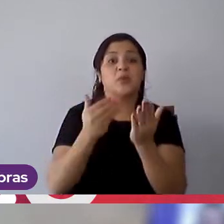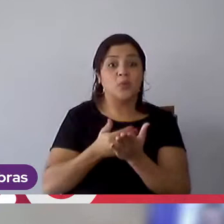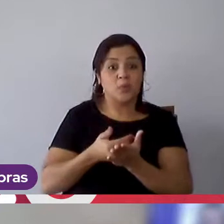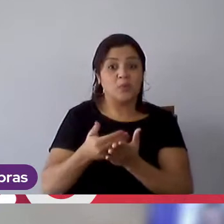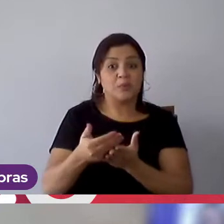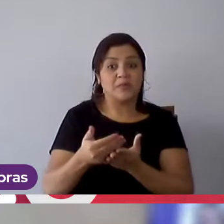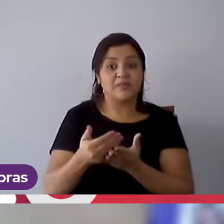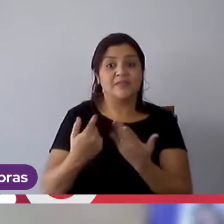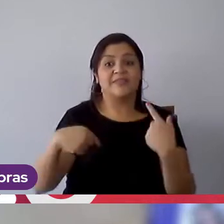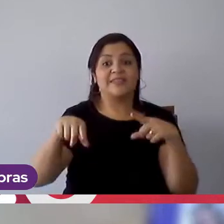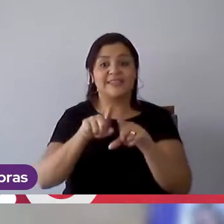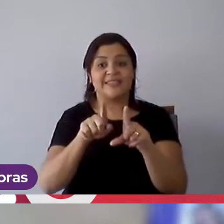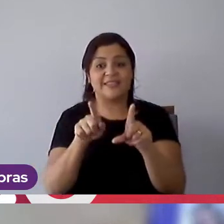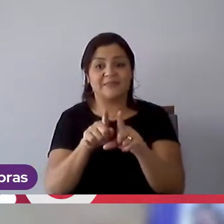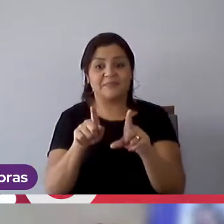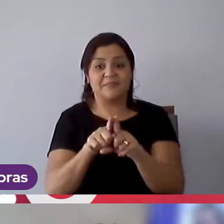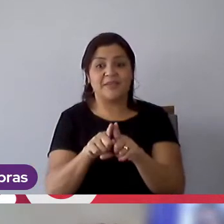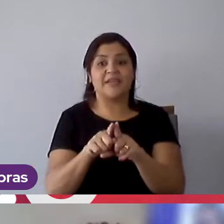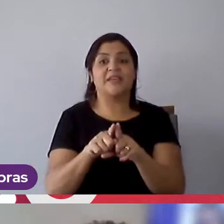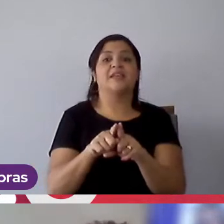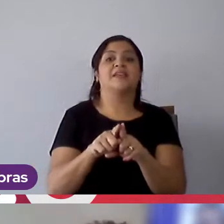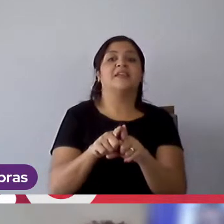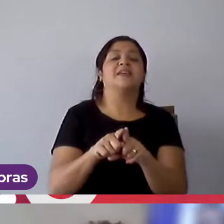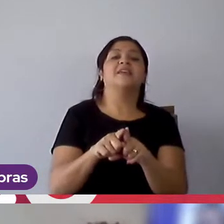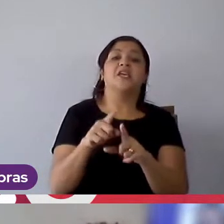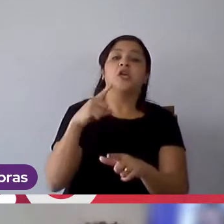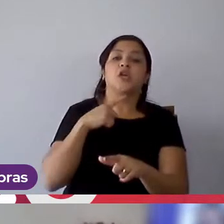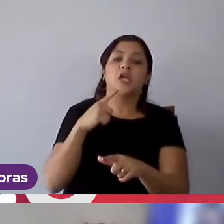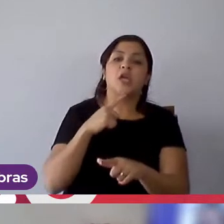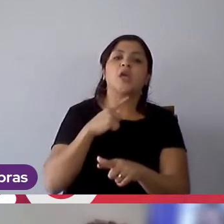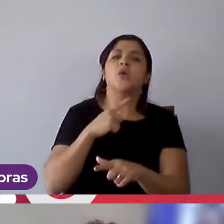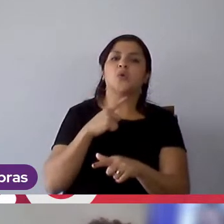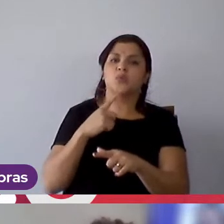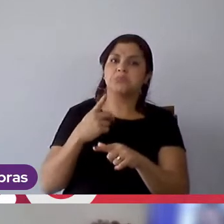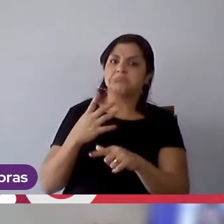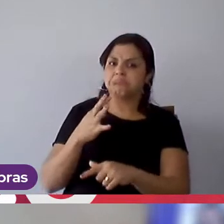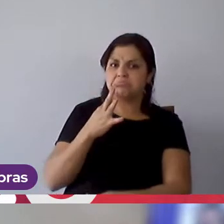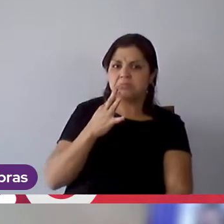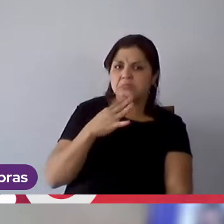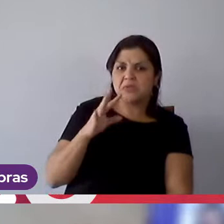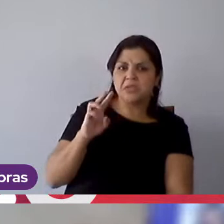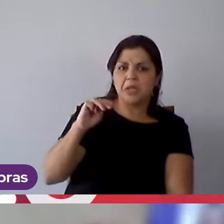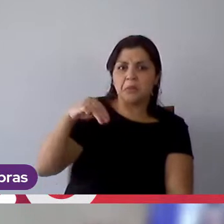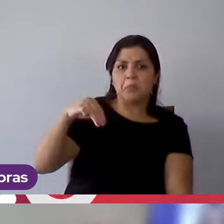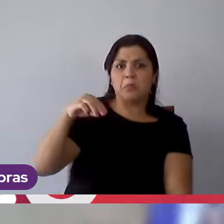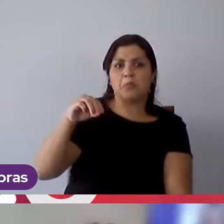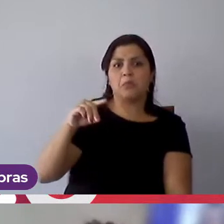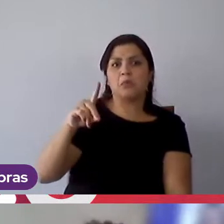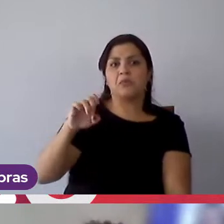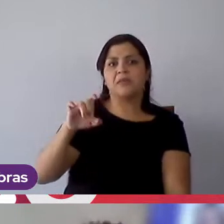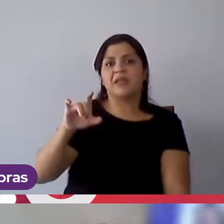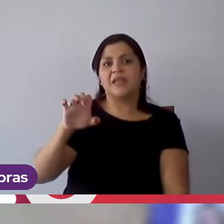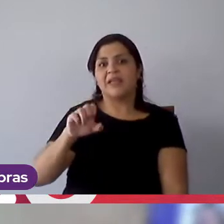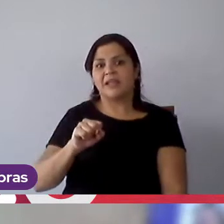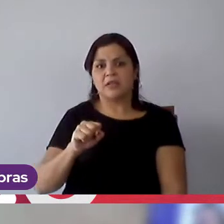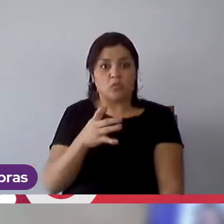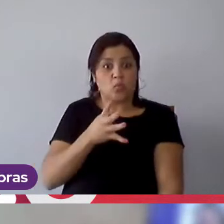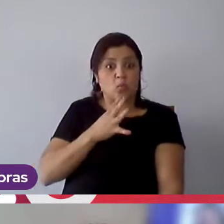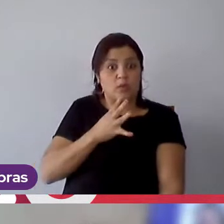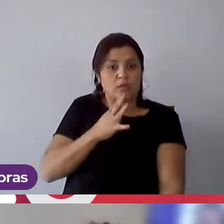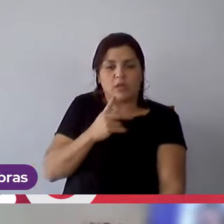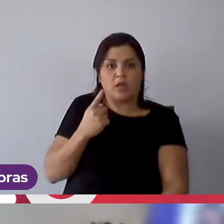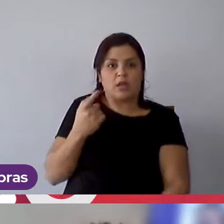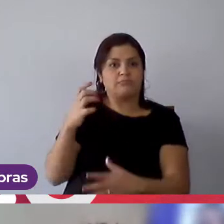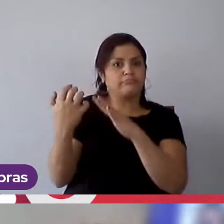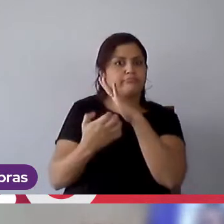né, eu conheci a Mondelez no processo também seletivo, eu não conhecia a empresa, conhecia as marcas, os produtos, acredito como a maioria,